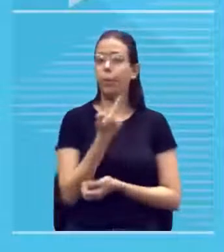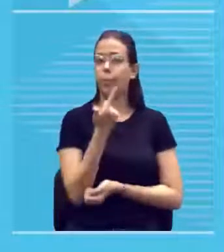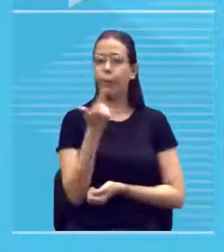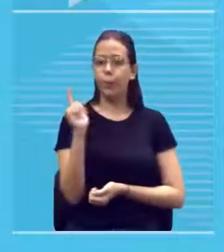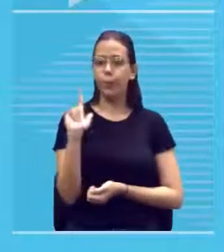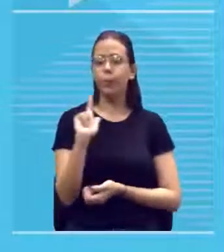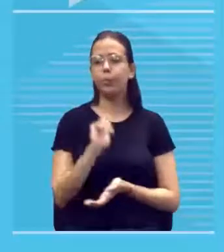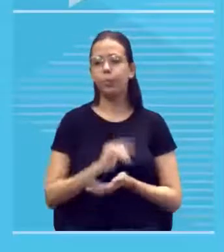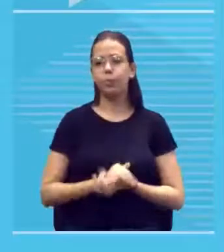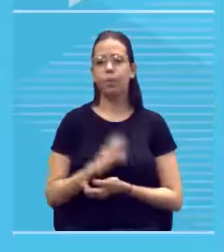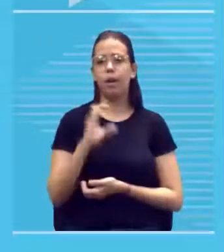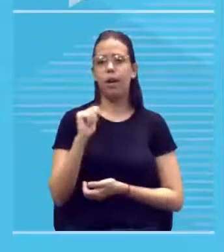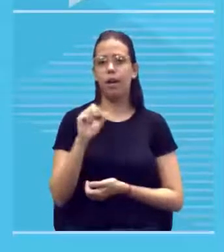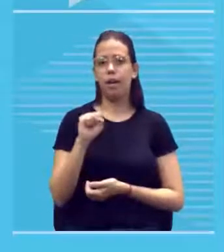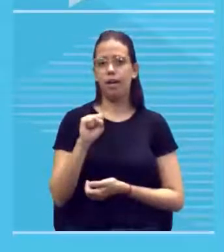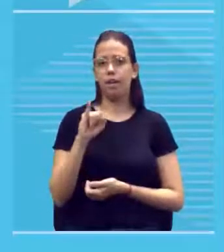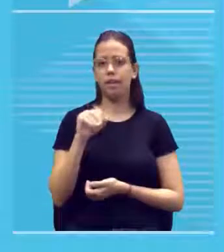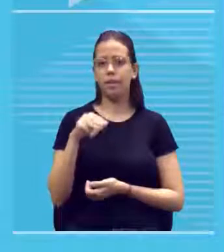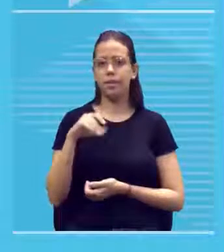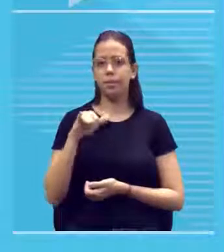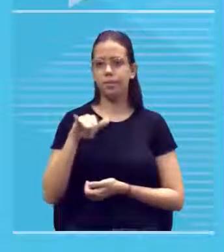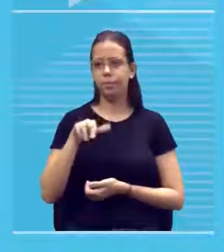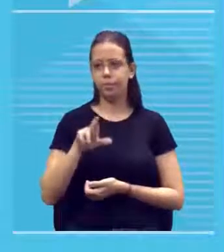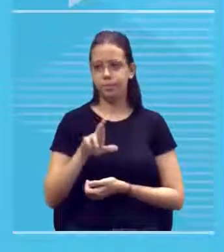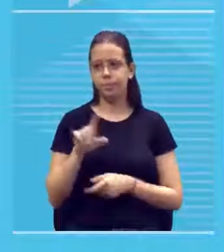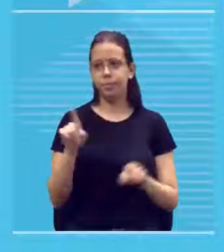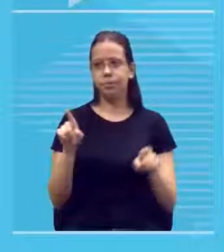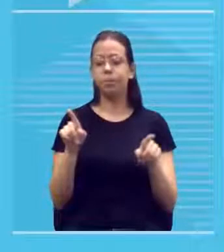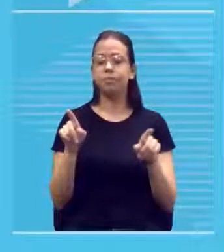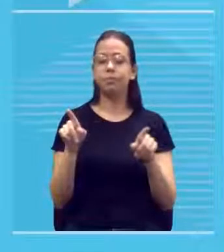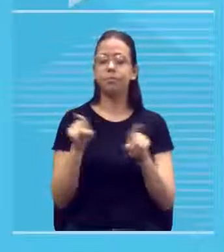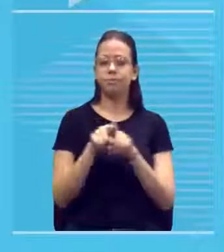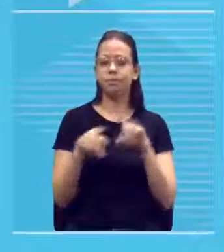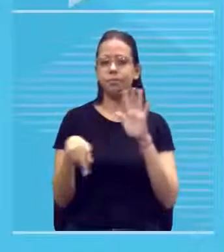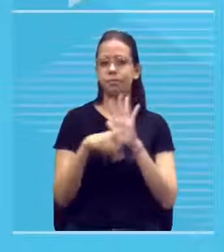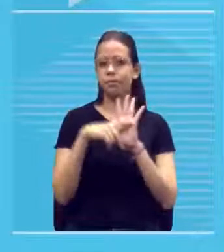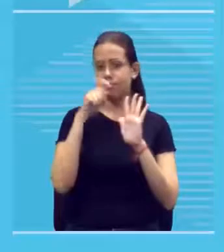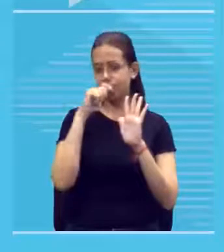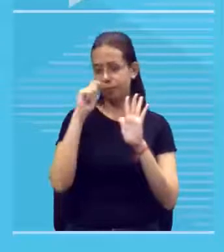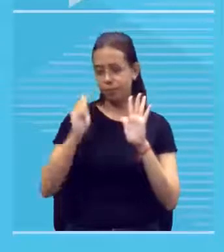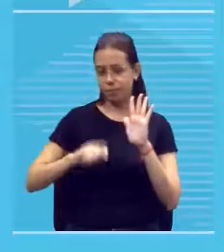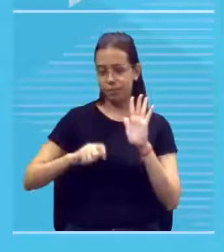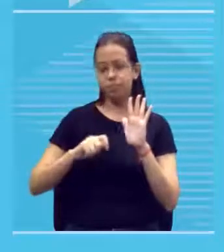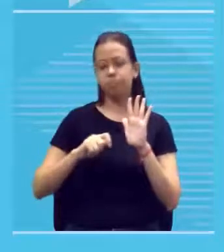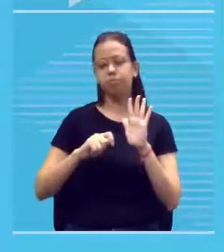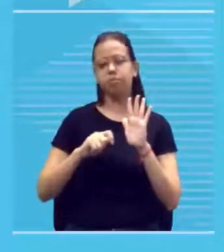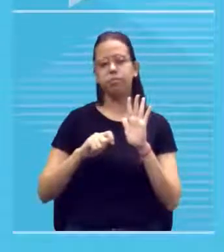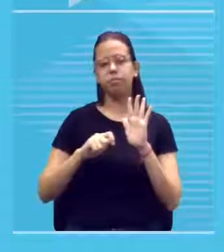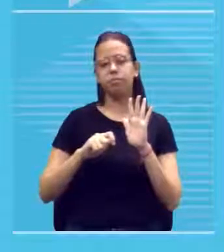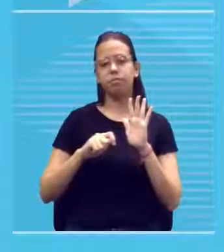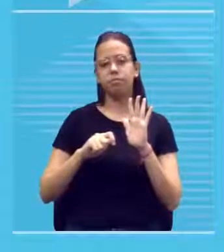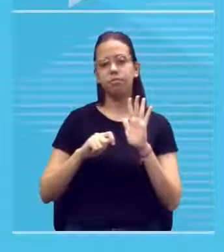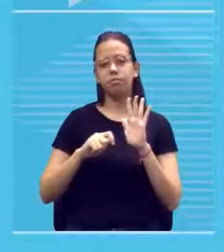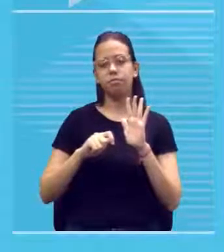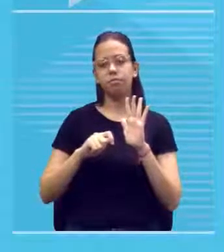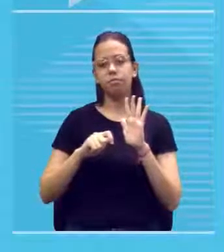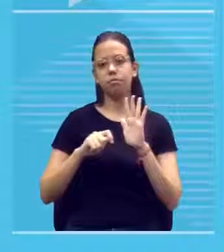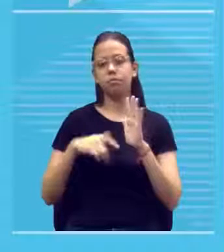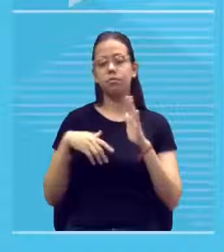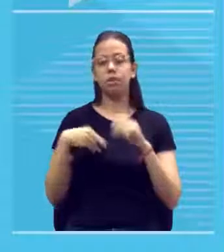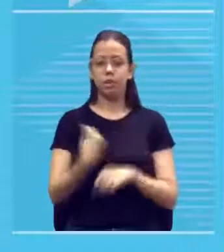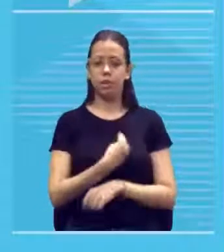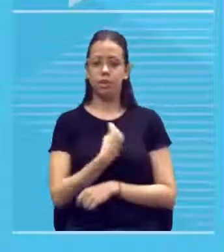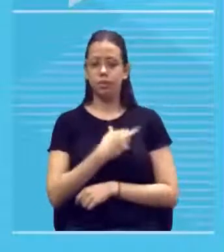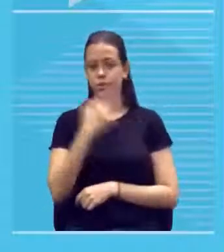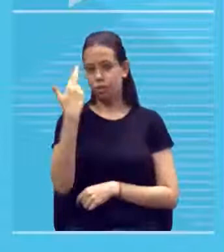Kazimir Malevich ucraniano radicado na na Rússia na época que a Ucrânia